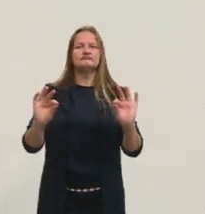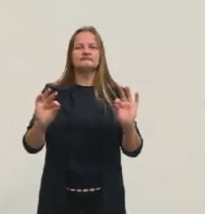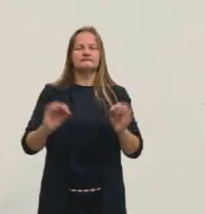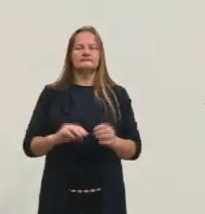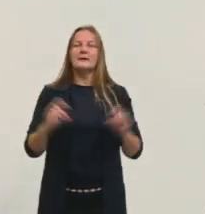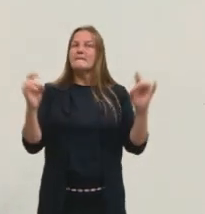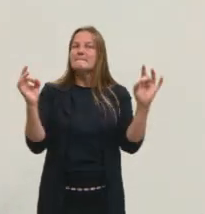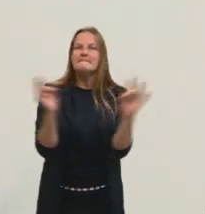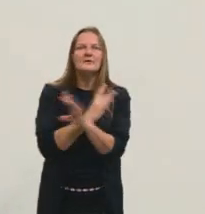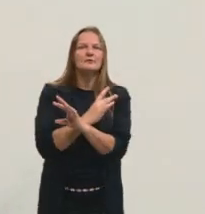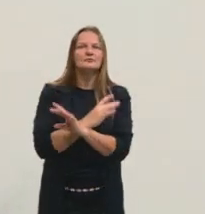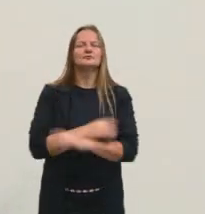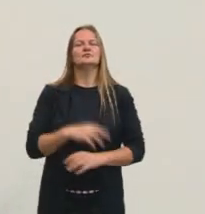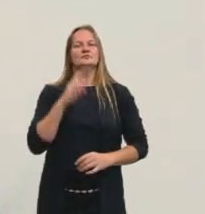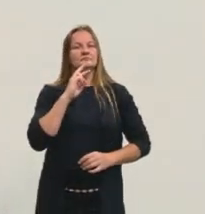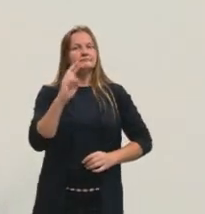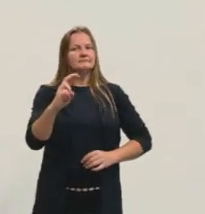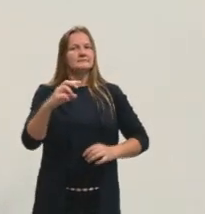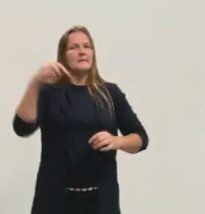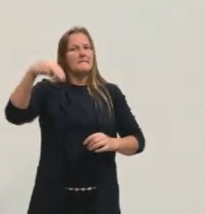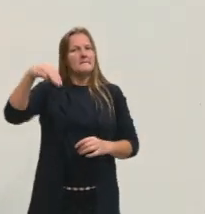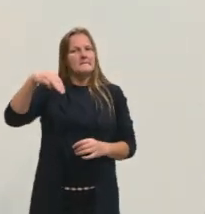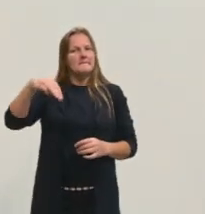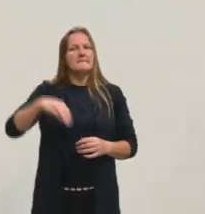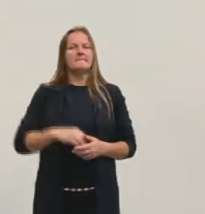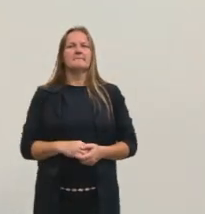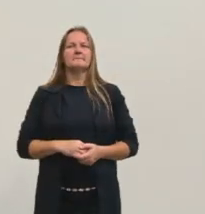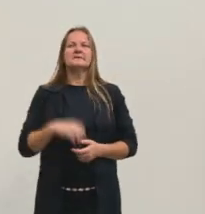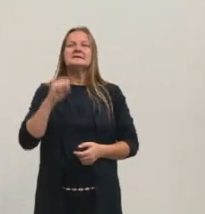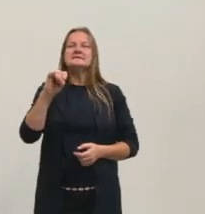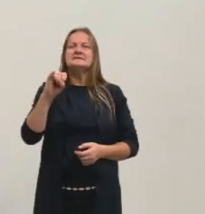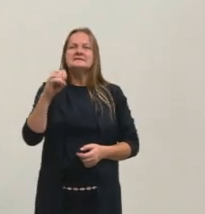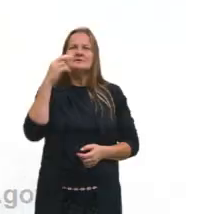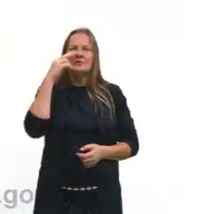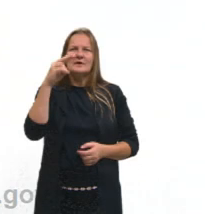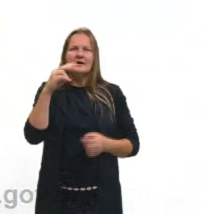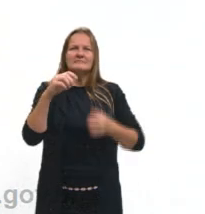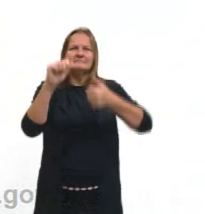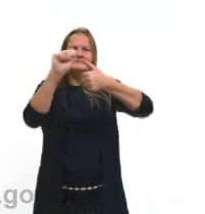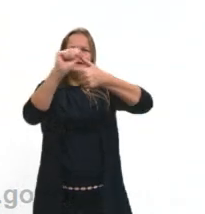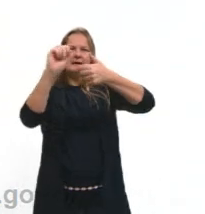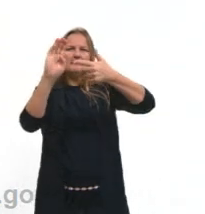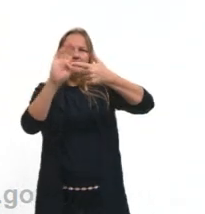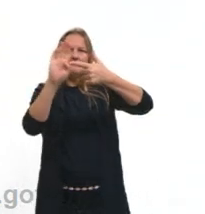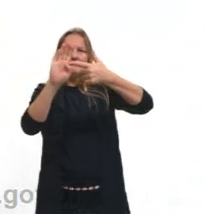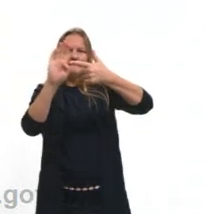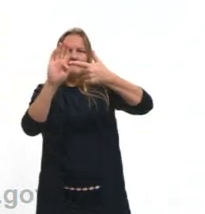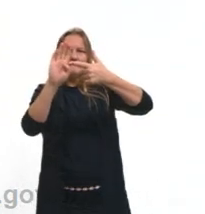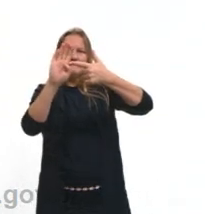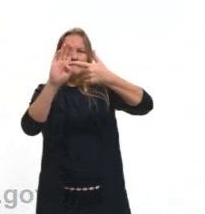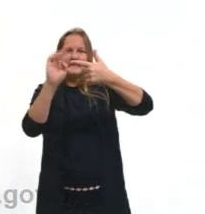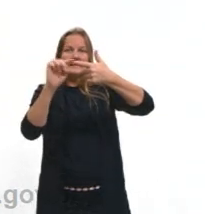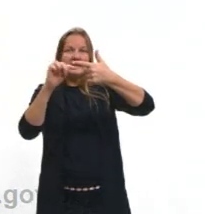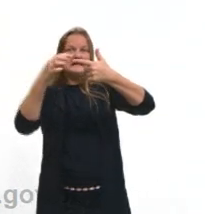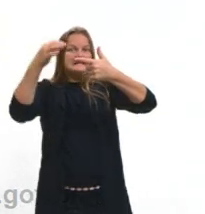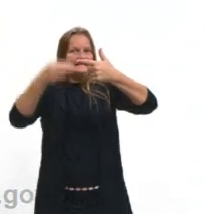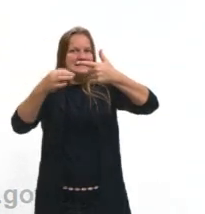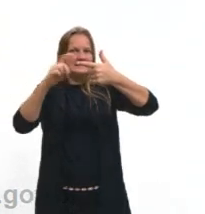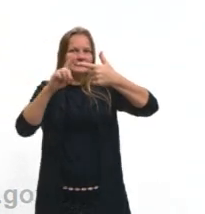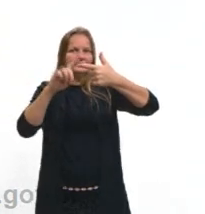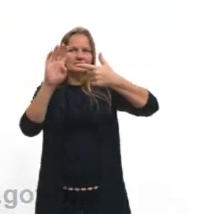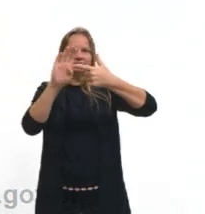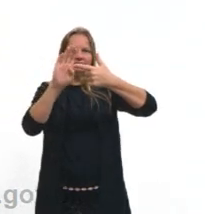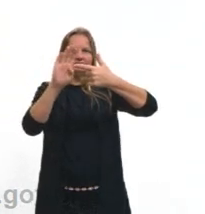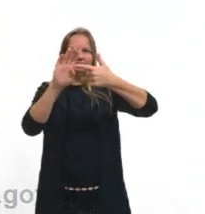Pronto, chegamos ao nosso resultado em metros. Se a gente olhar nas opções, a gente vai ver que a letra B já é correta, certo? É a única